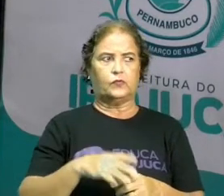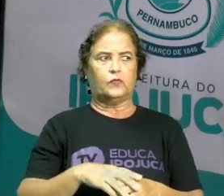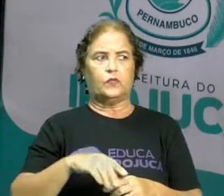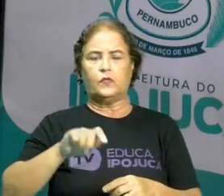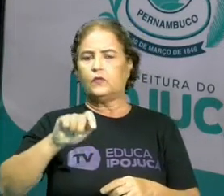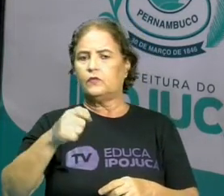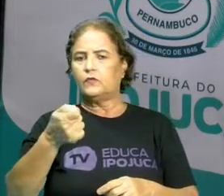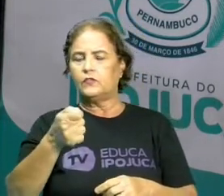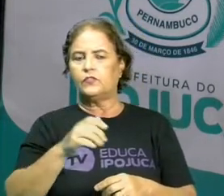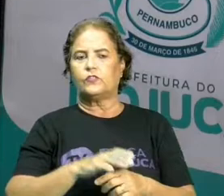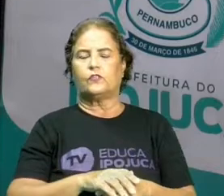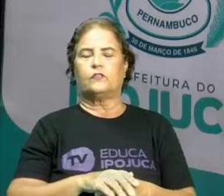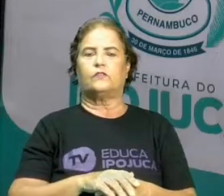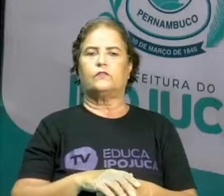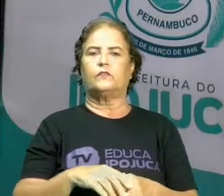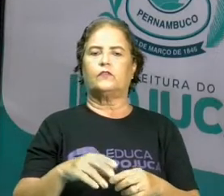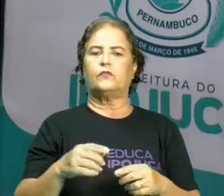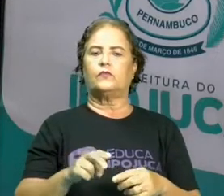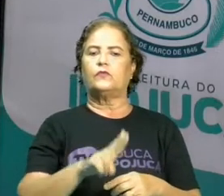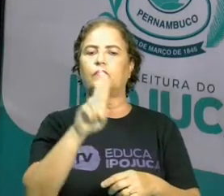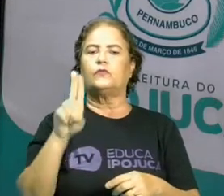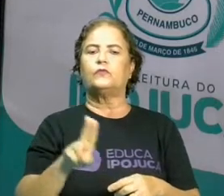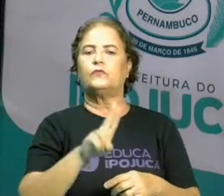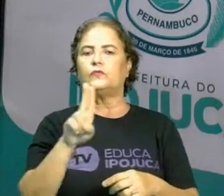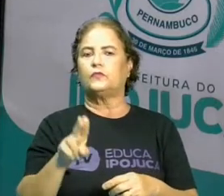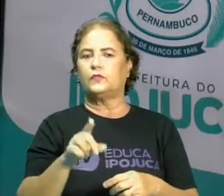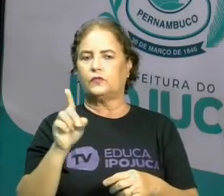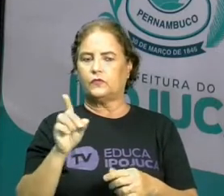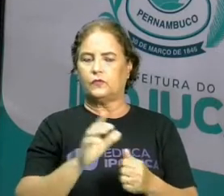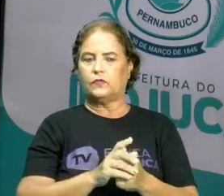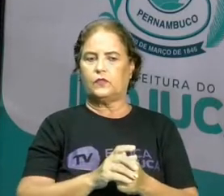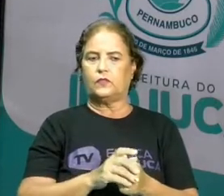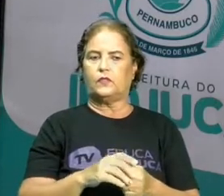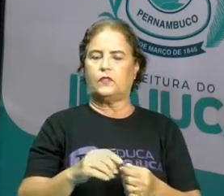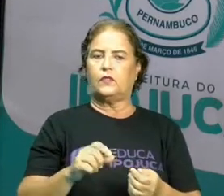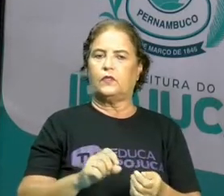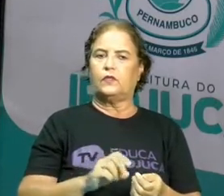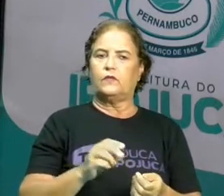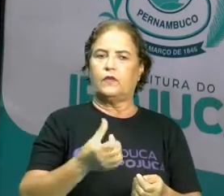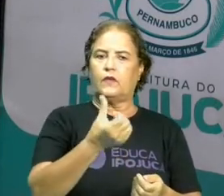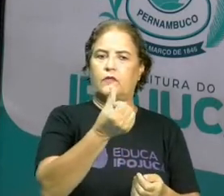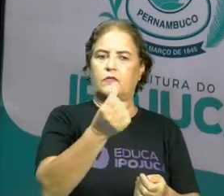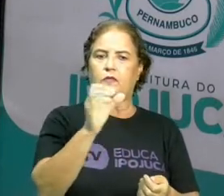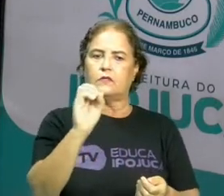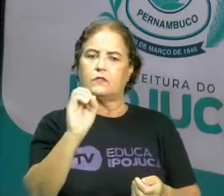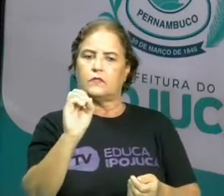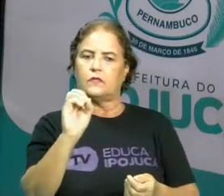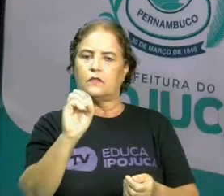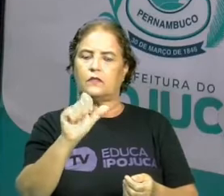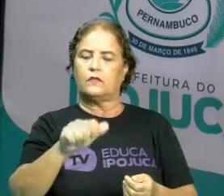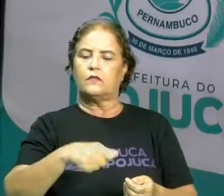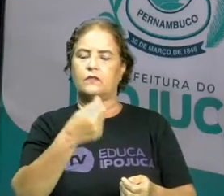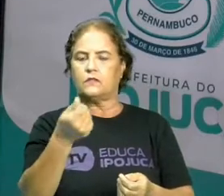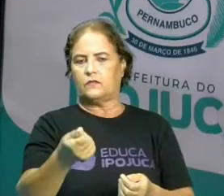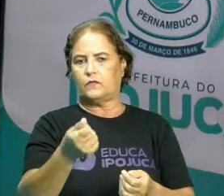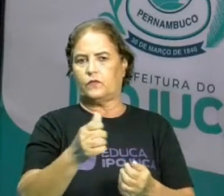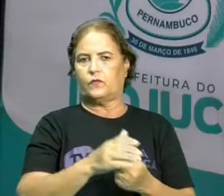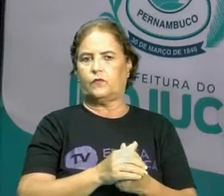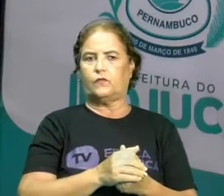conseguimos definir 60 dígitos de uma vez só. Por isso que nós chamamos esse sistema de